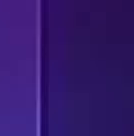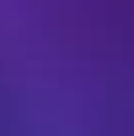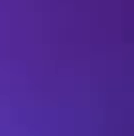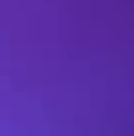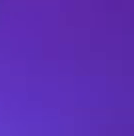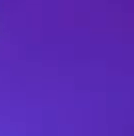Se inscreva no canal.